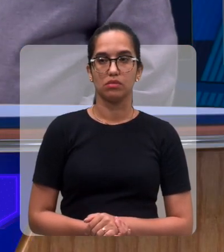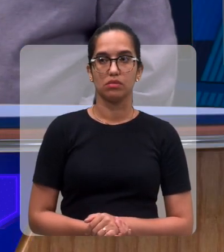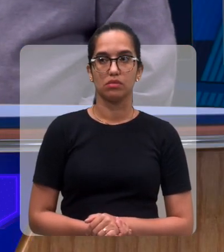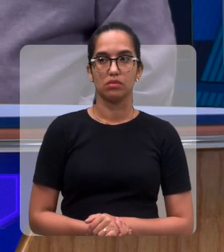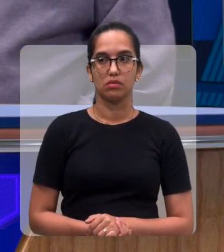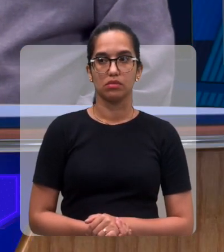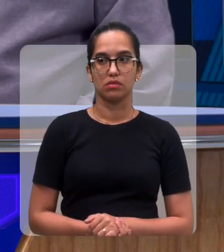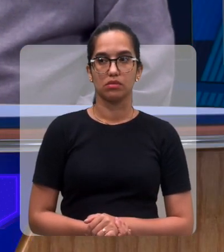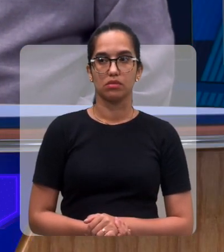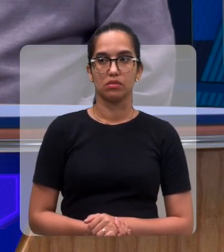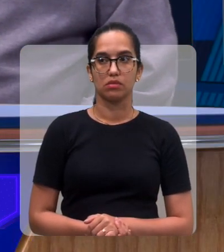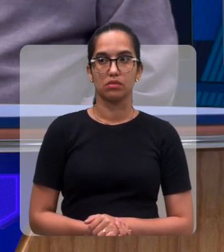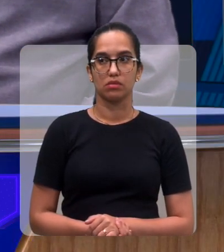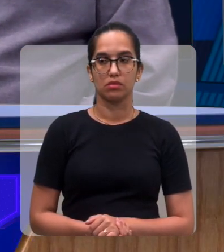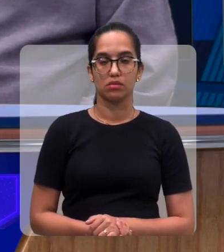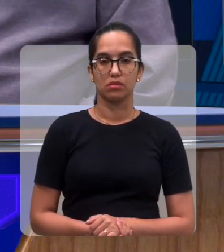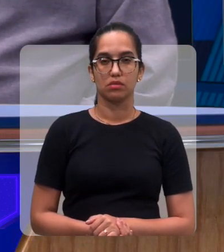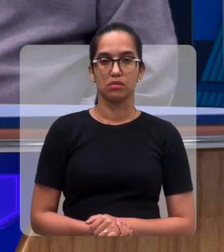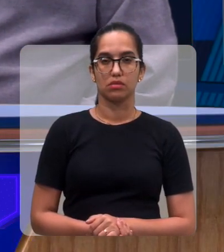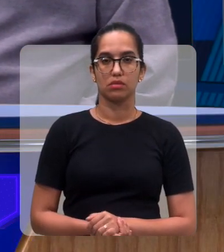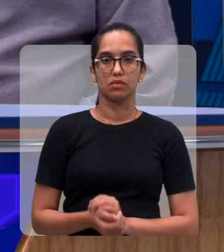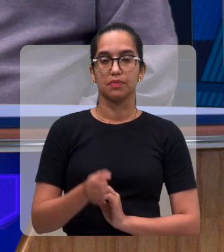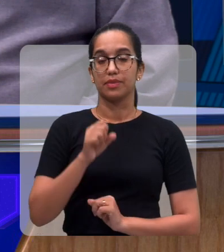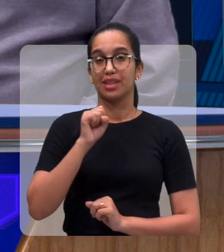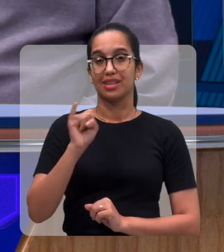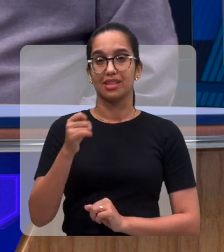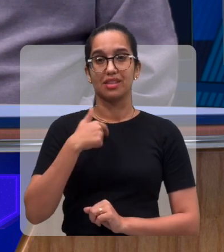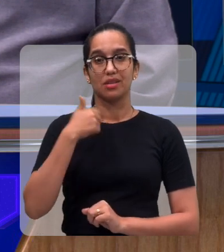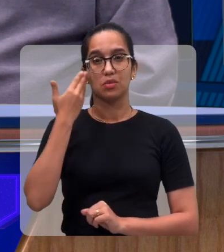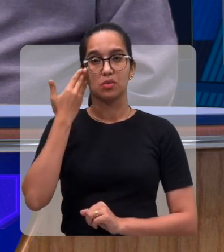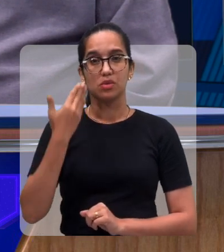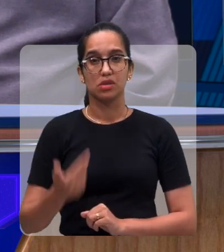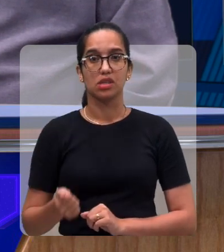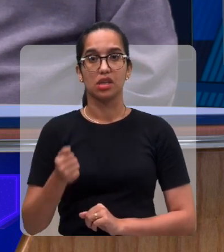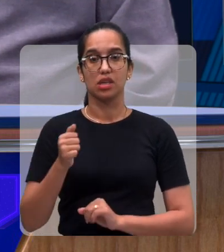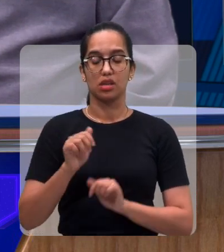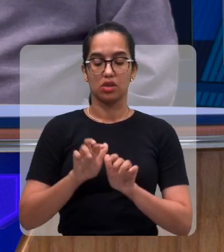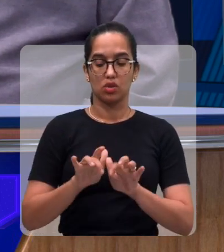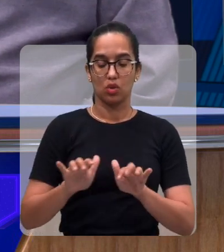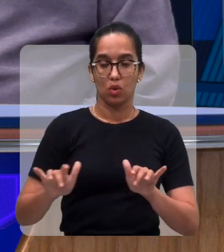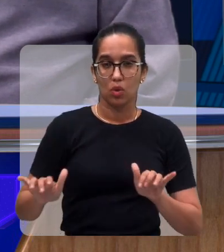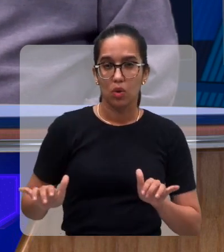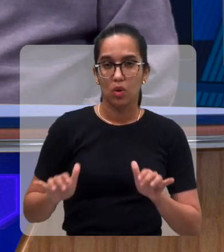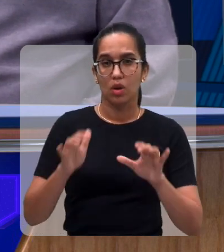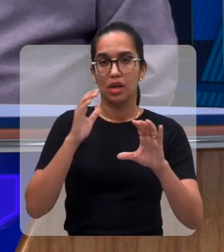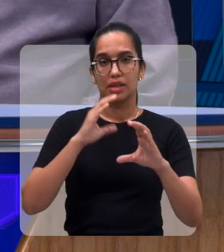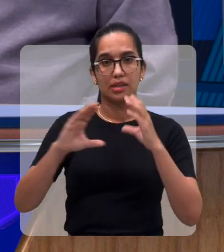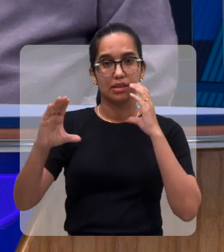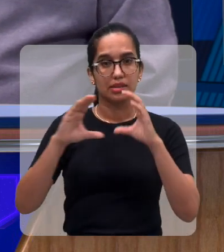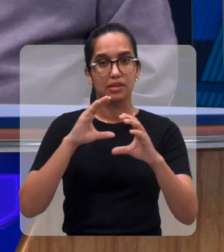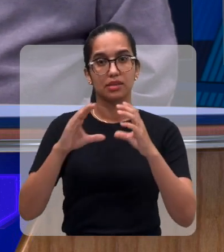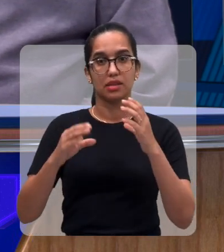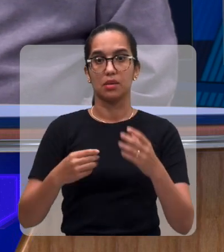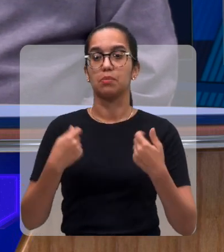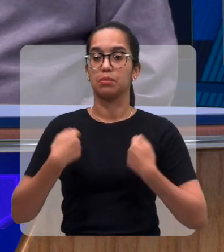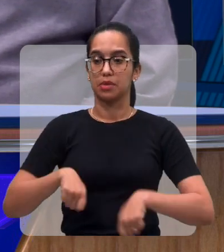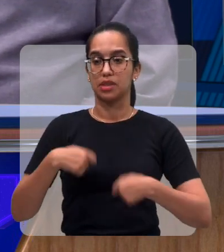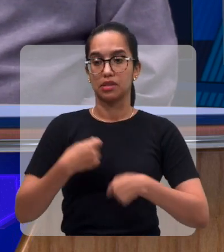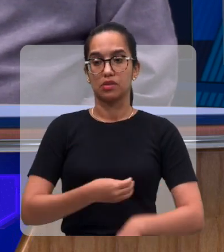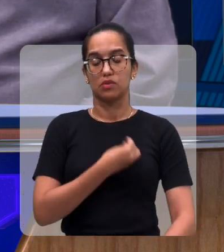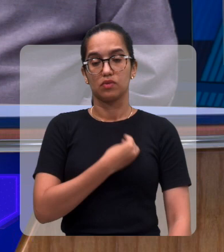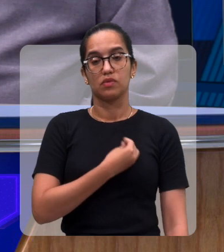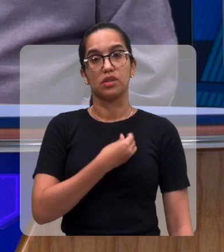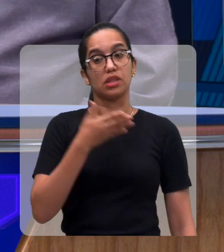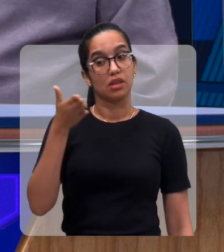Luiz, se eu sei tocar, se eu sei cantar, então, o meu lugar é lá, né? Participando desse